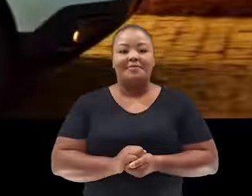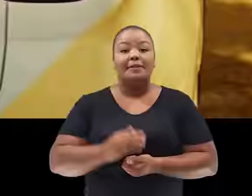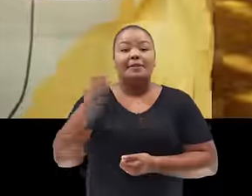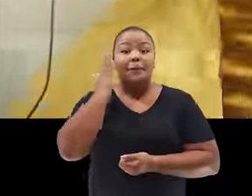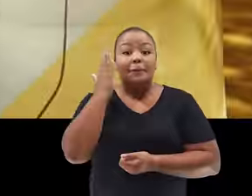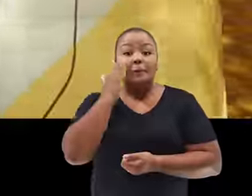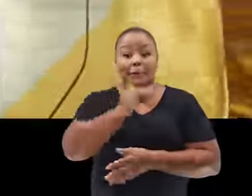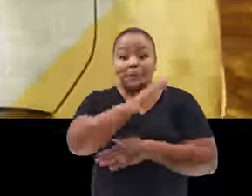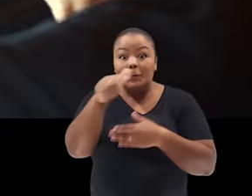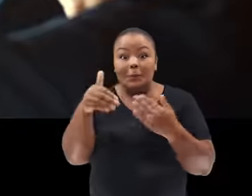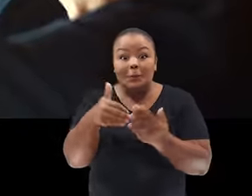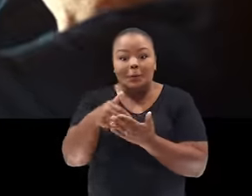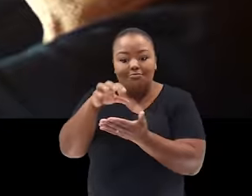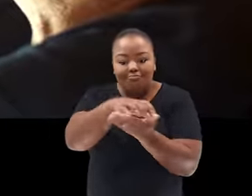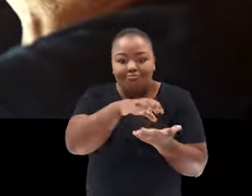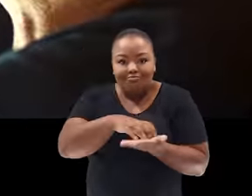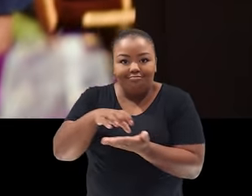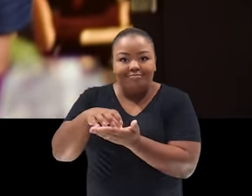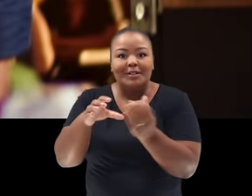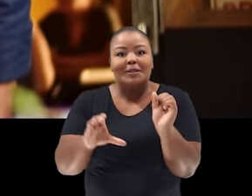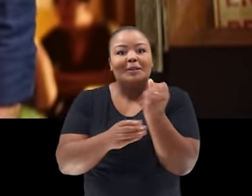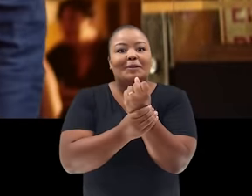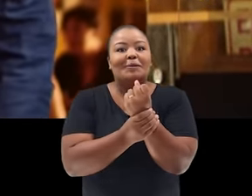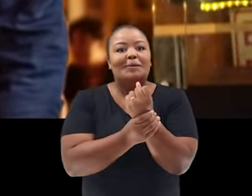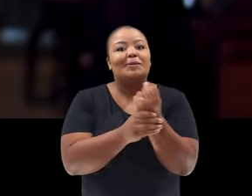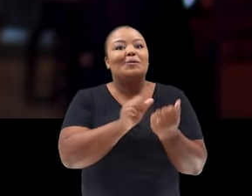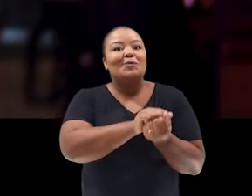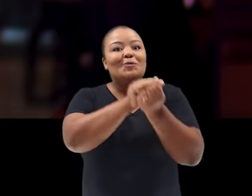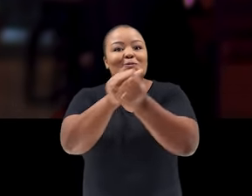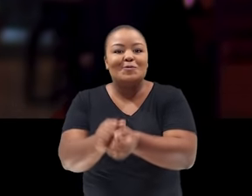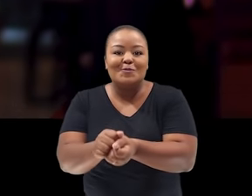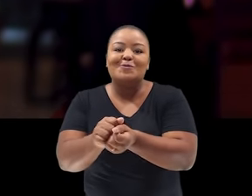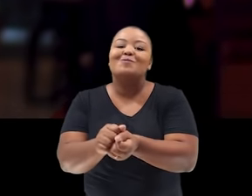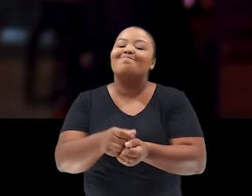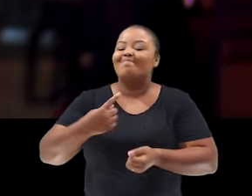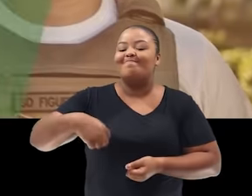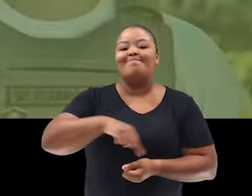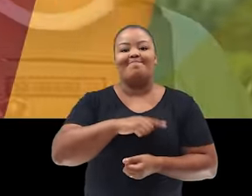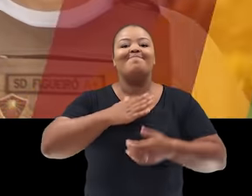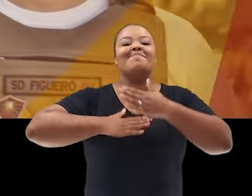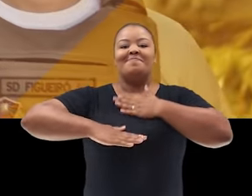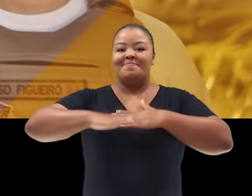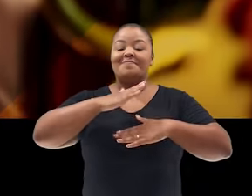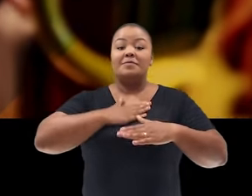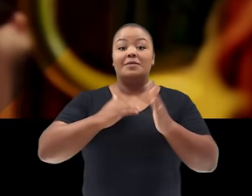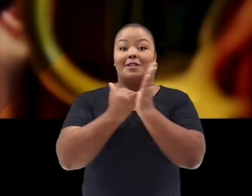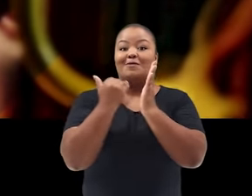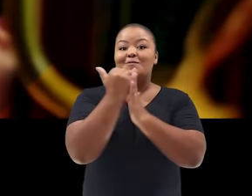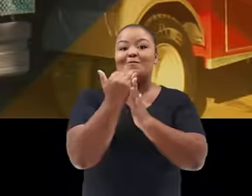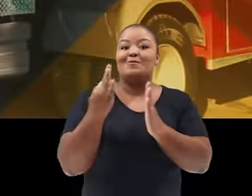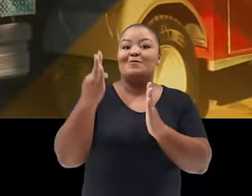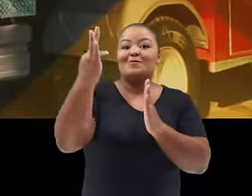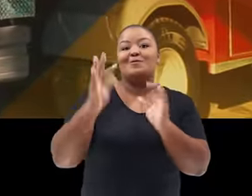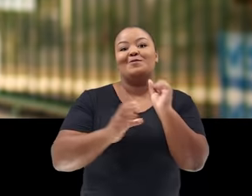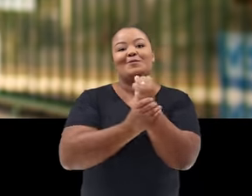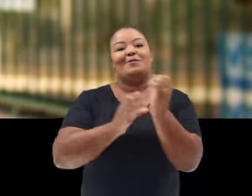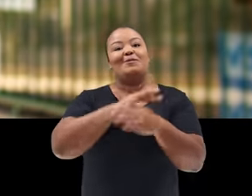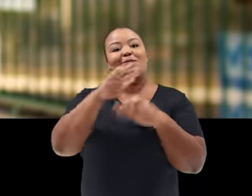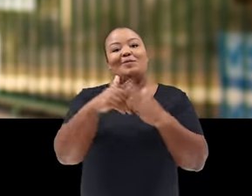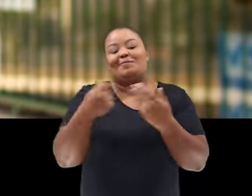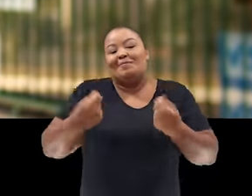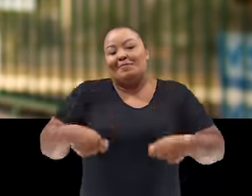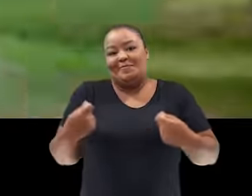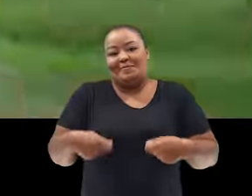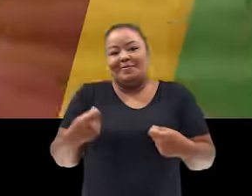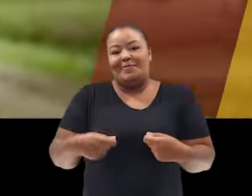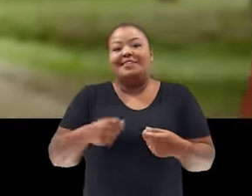Saber que todas as frentes da segurança estão do nosso lado, isso pra nós é tranquilizador. Avançar pro futuro com segurança é tudo que